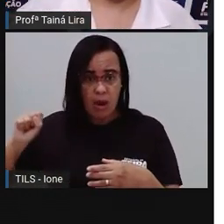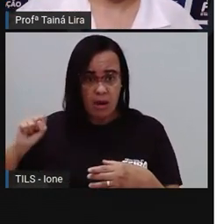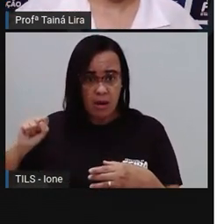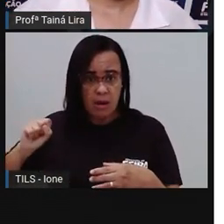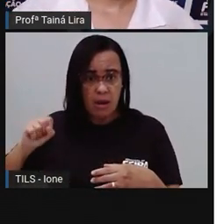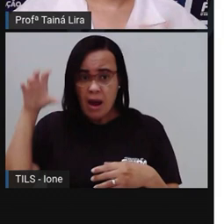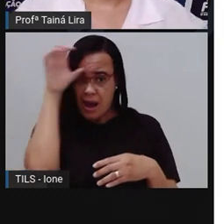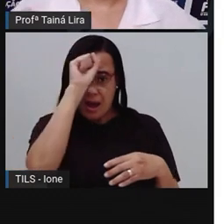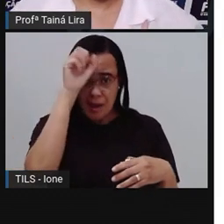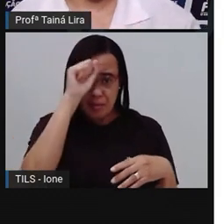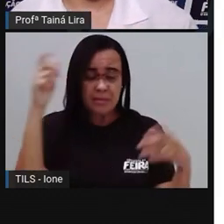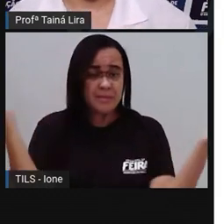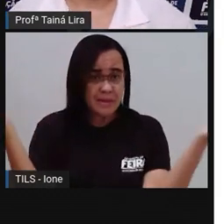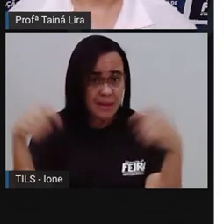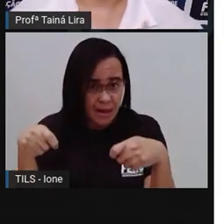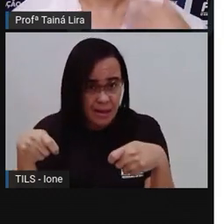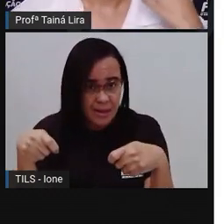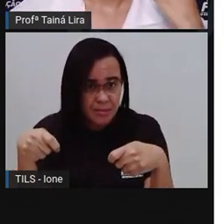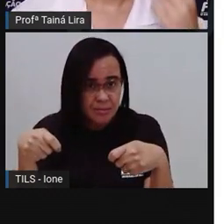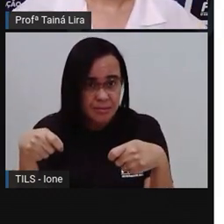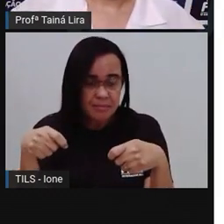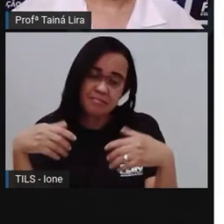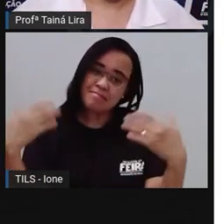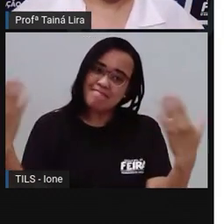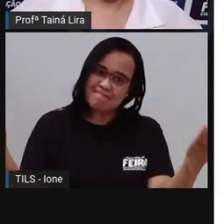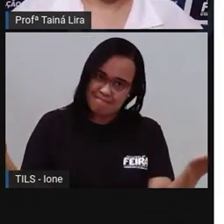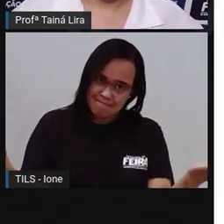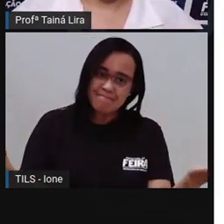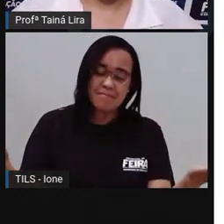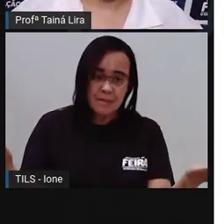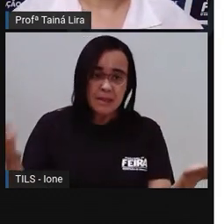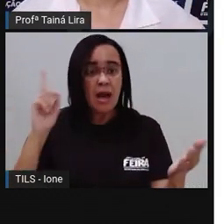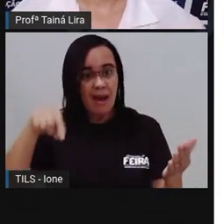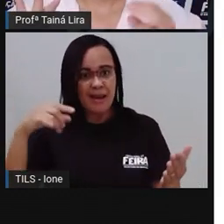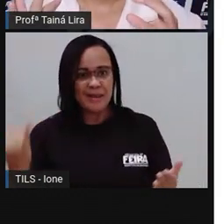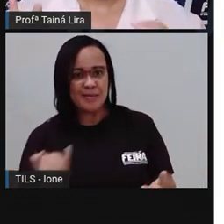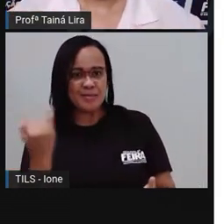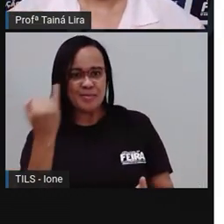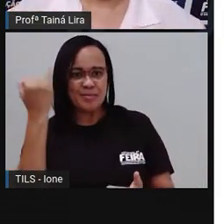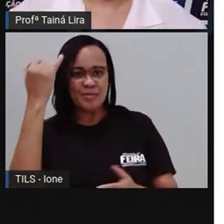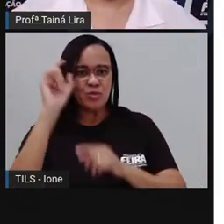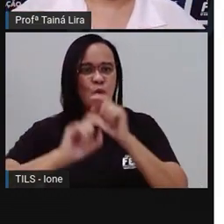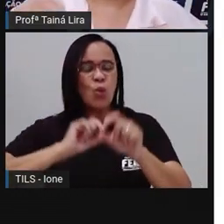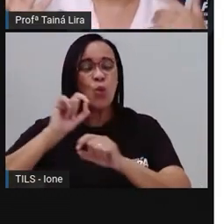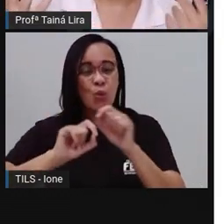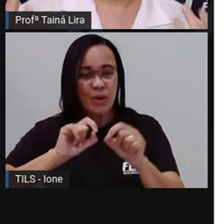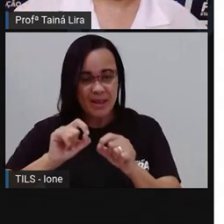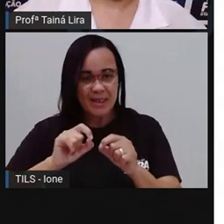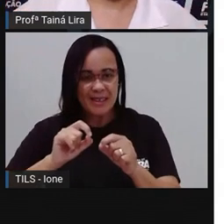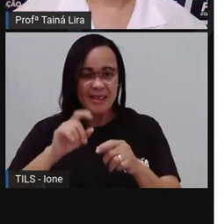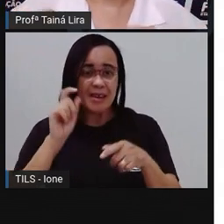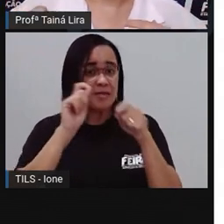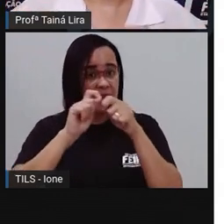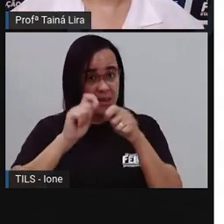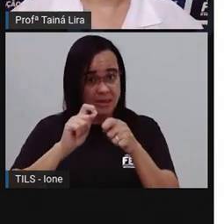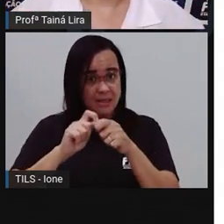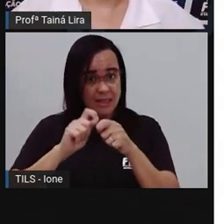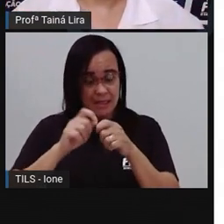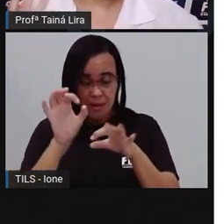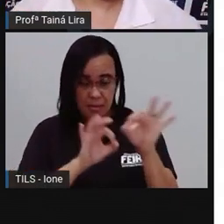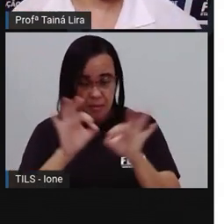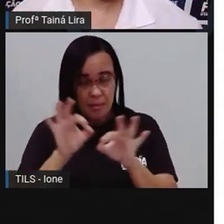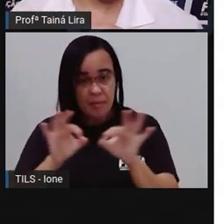fazer? Será que vai dar certo? Então, é importante, tá? O modo de preparo, porque é